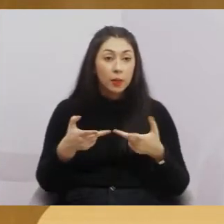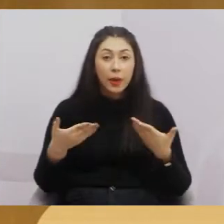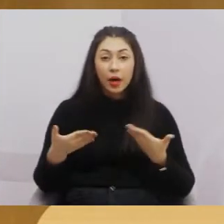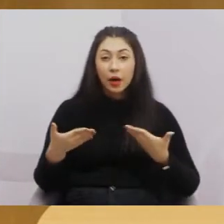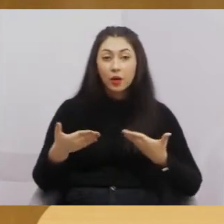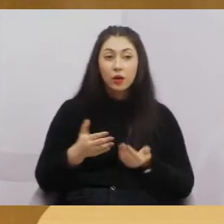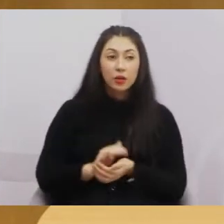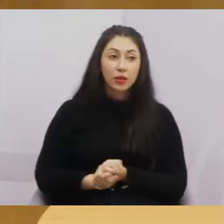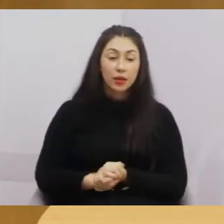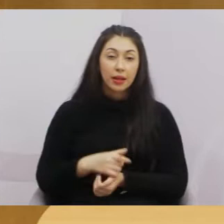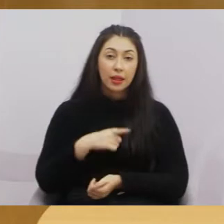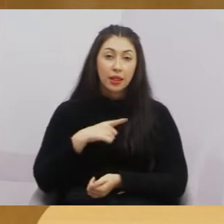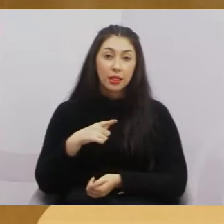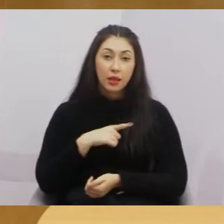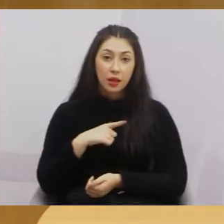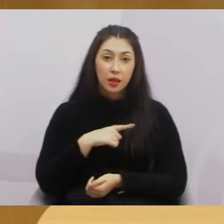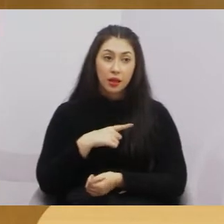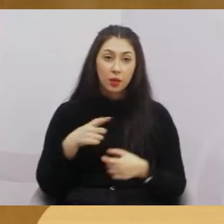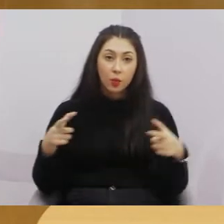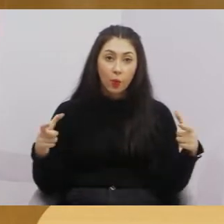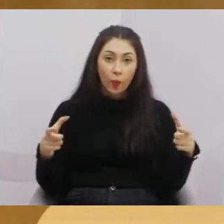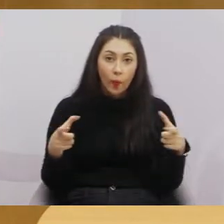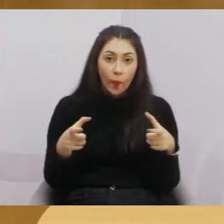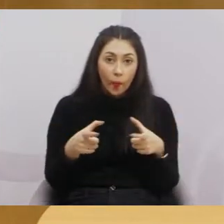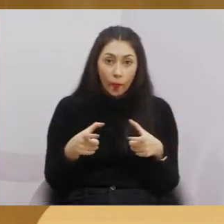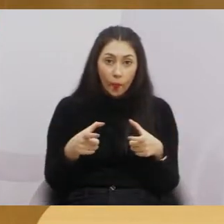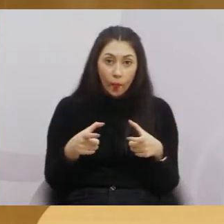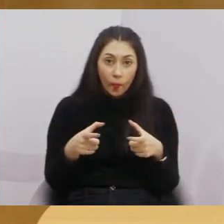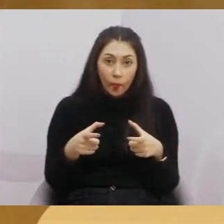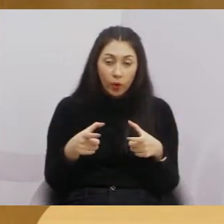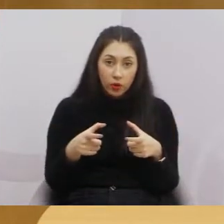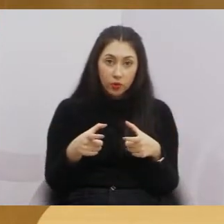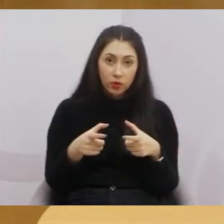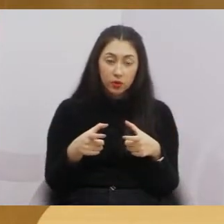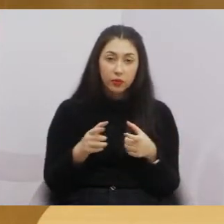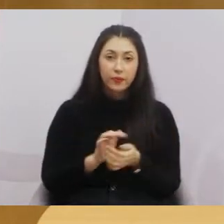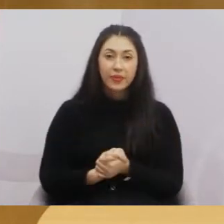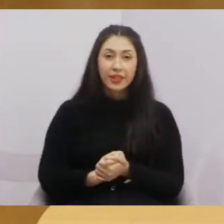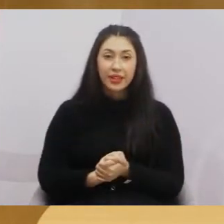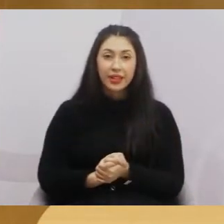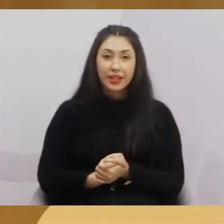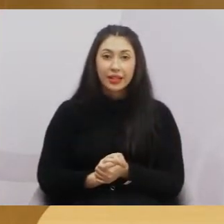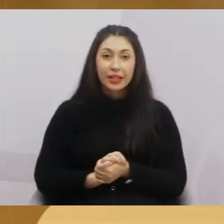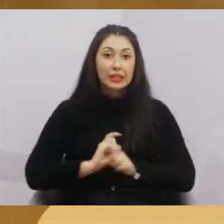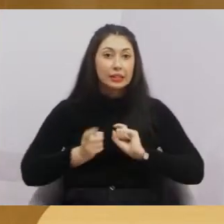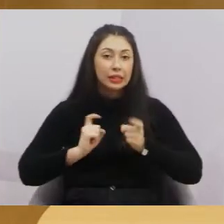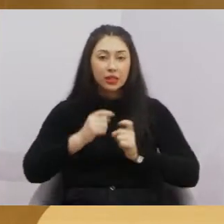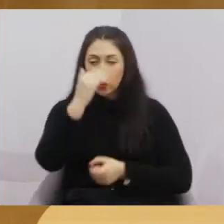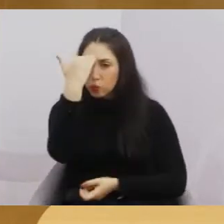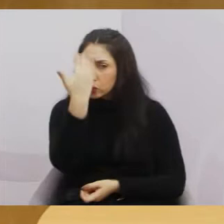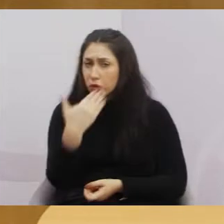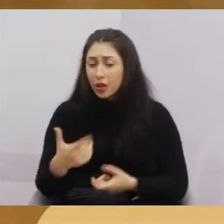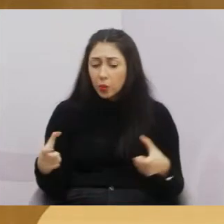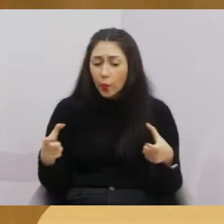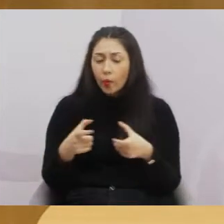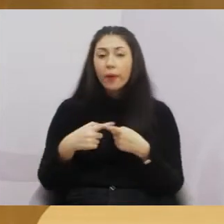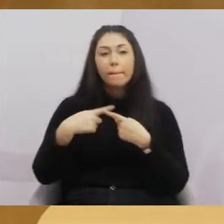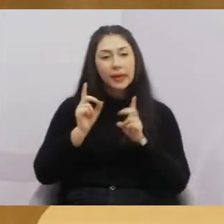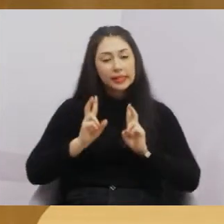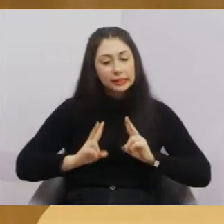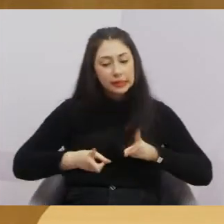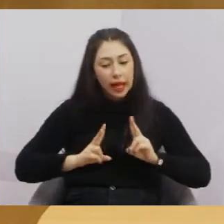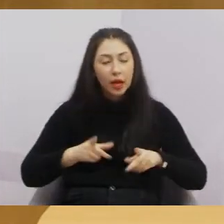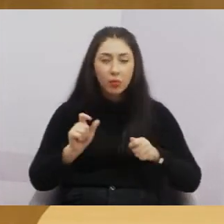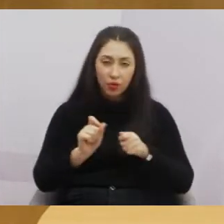significativamente o número de sessões solene, porém não deixou de prestar as homenagens